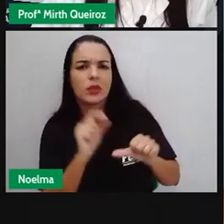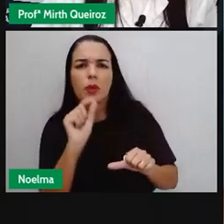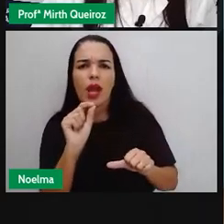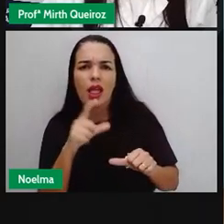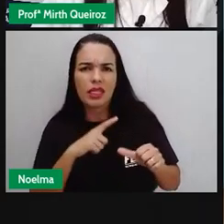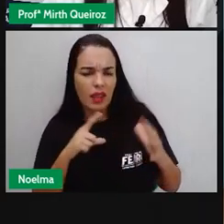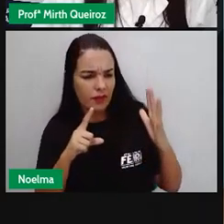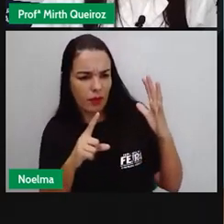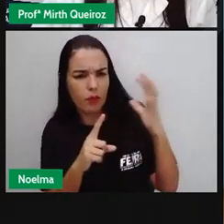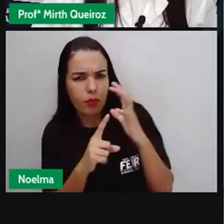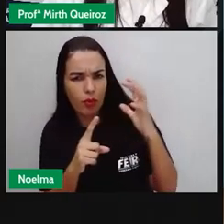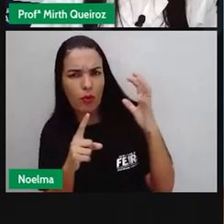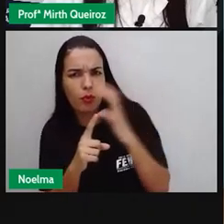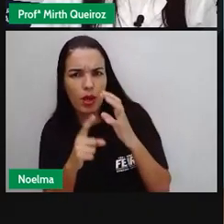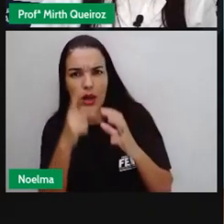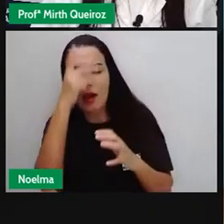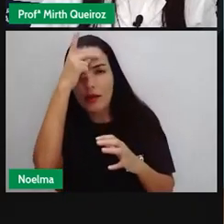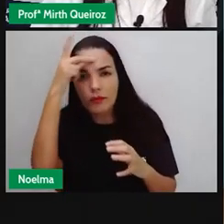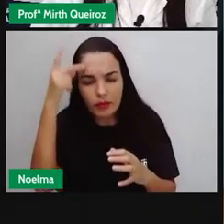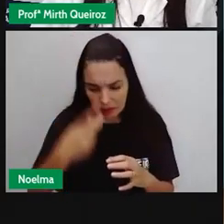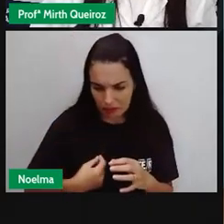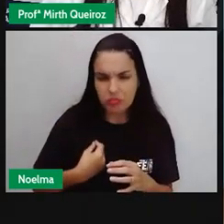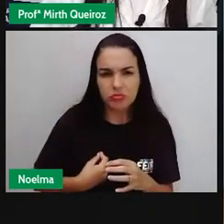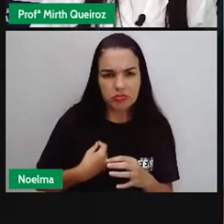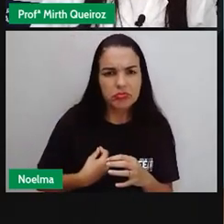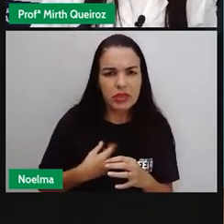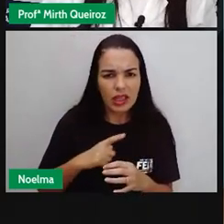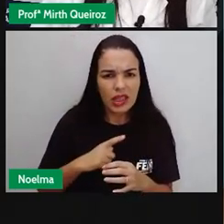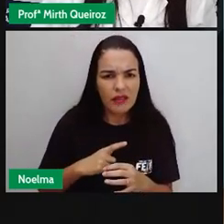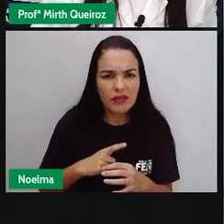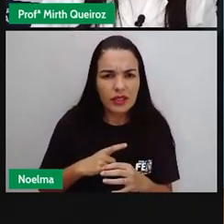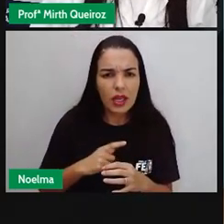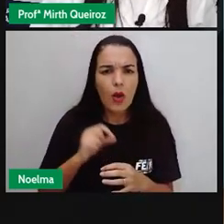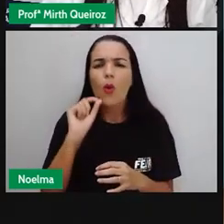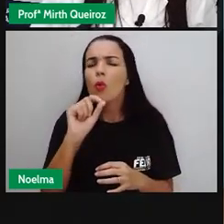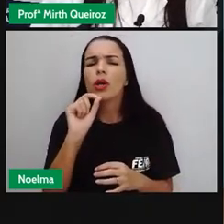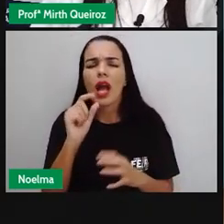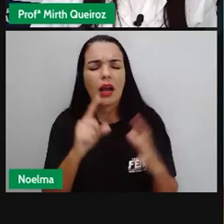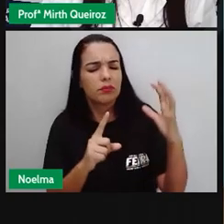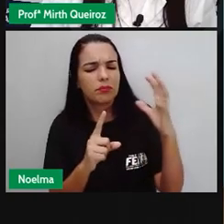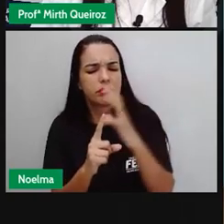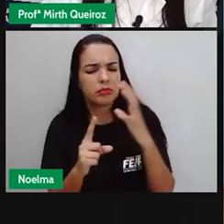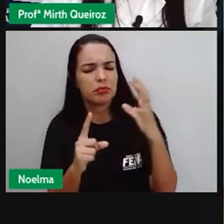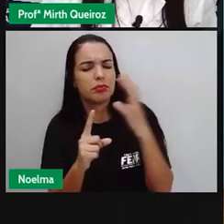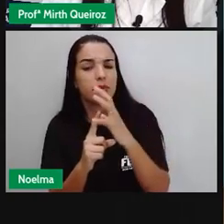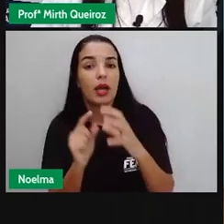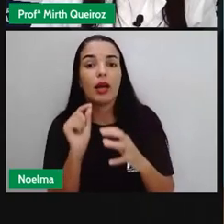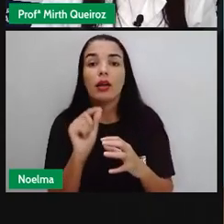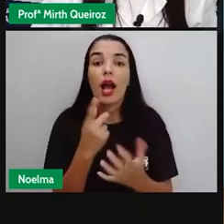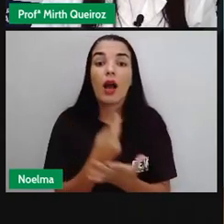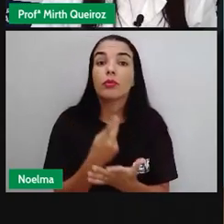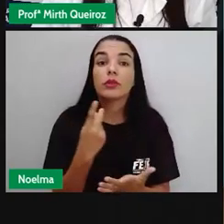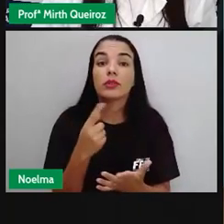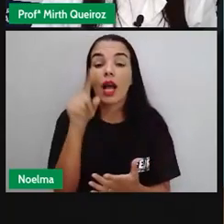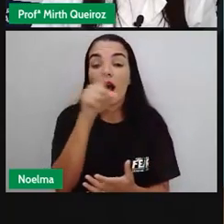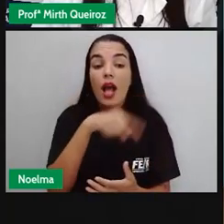influência Na vida das pessoas? De que maneira Que essas mudanças Elas influenciaram Aí na vida das pessoas?